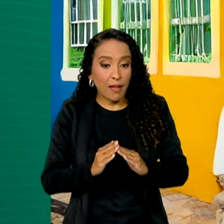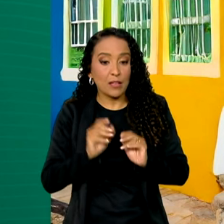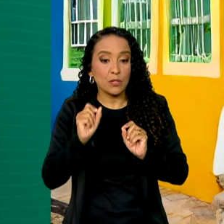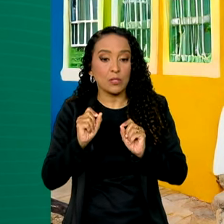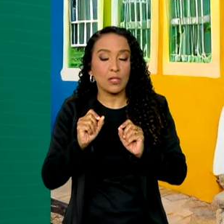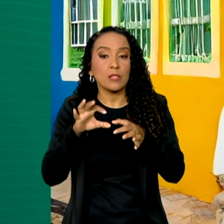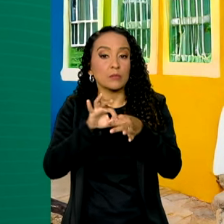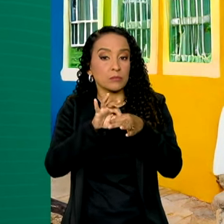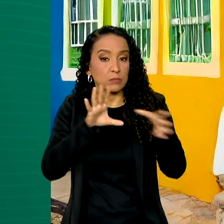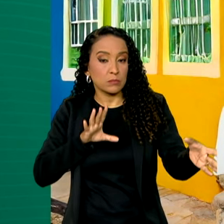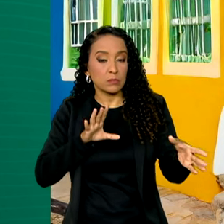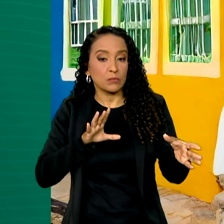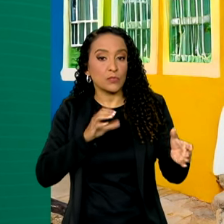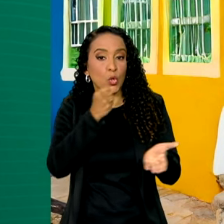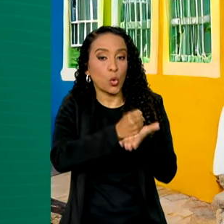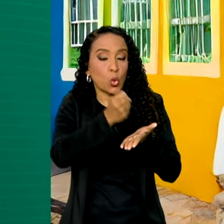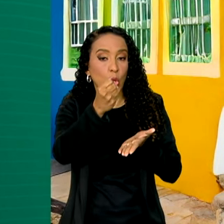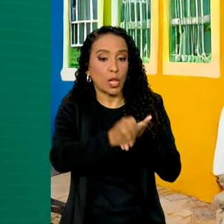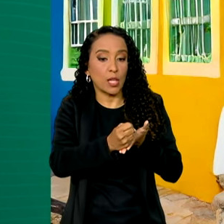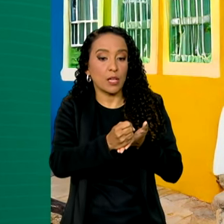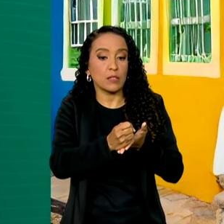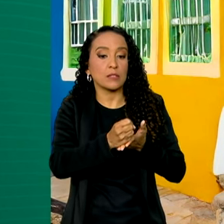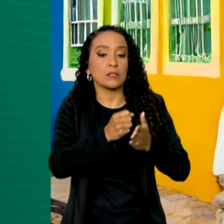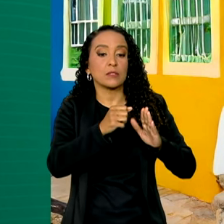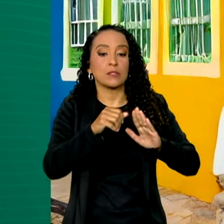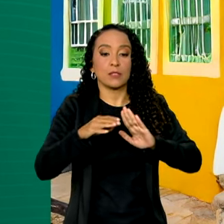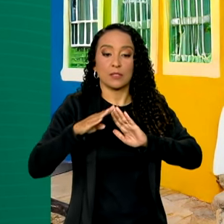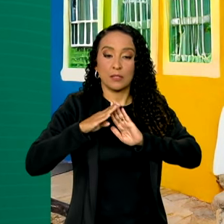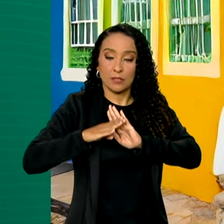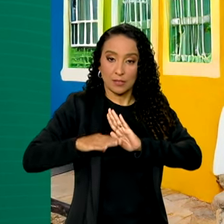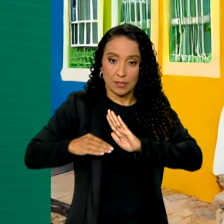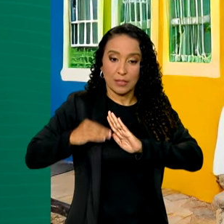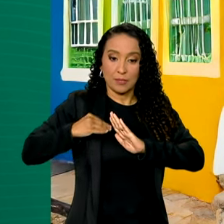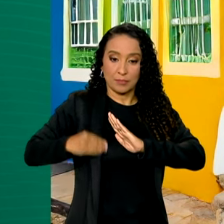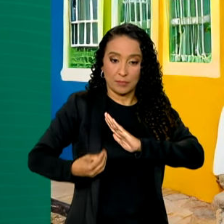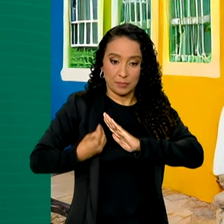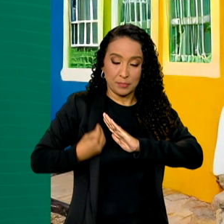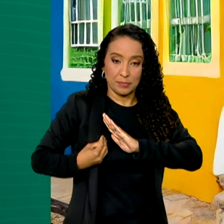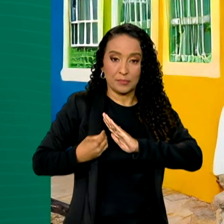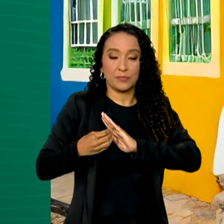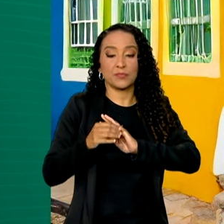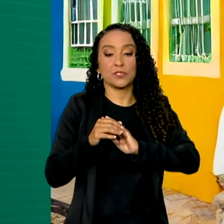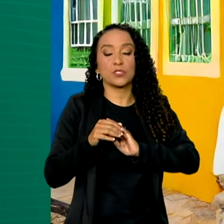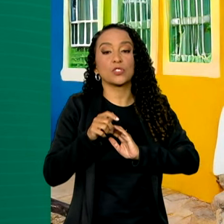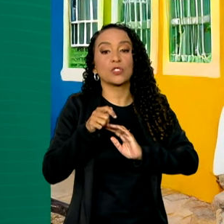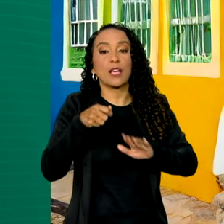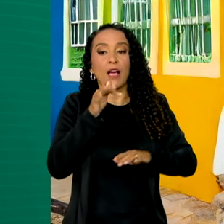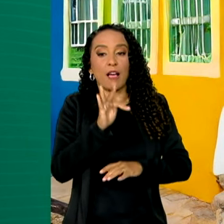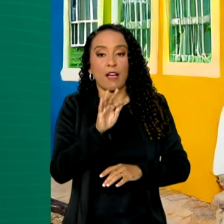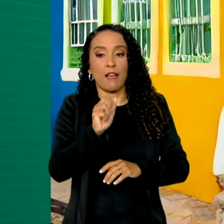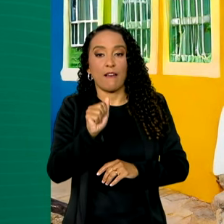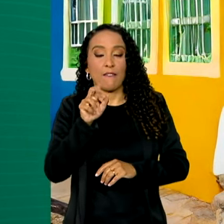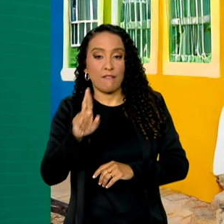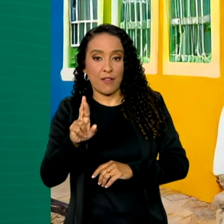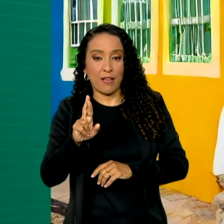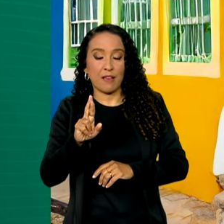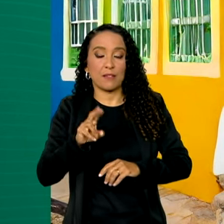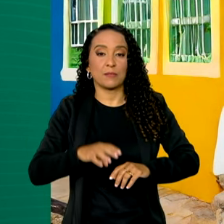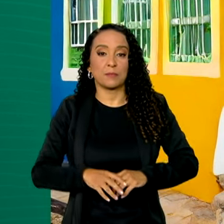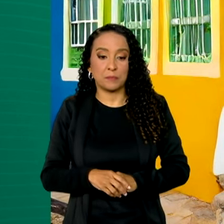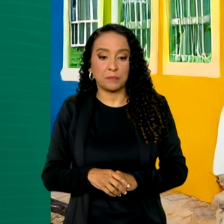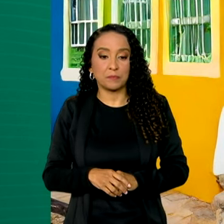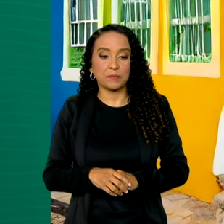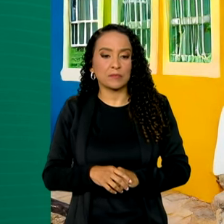autorização de contratação Minha Casa Minha Vida pelo Programa Fundo de Arrendamento Residencial,